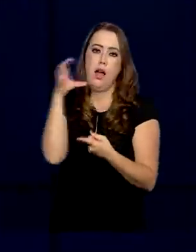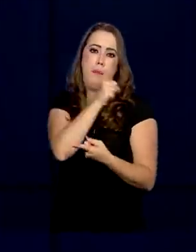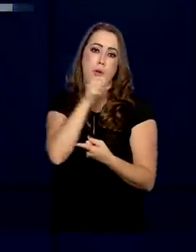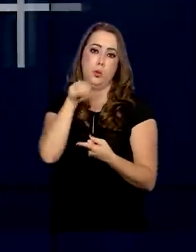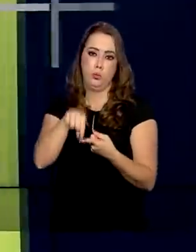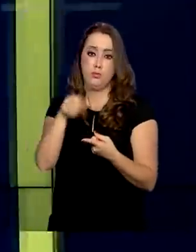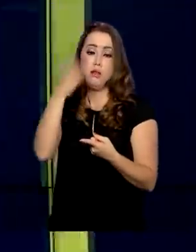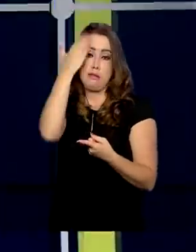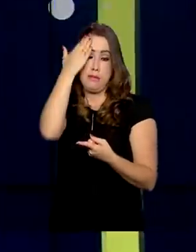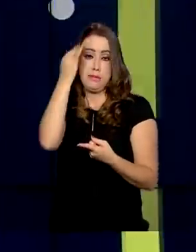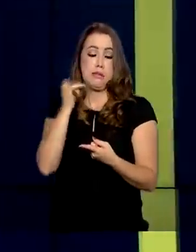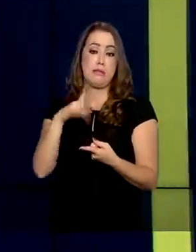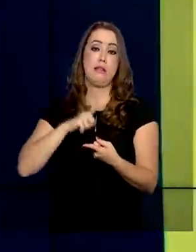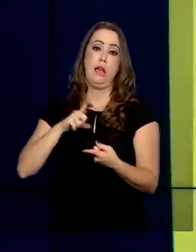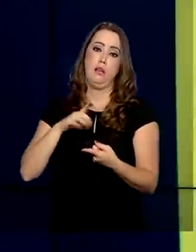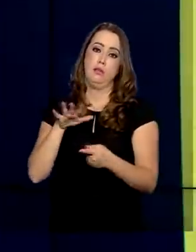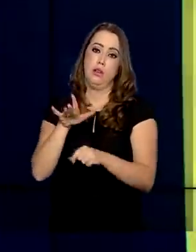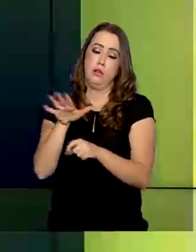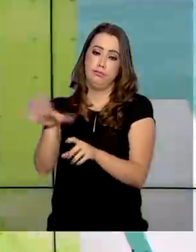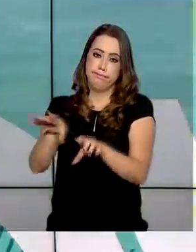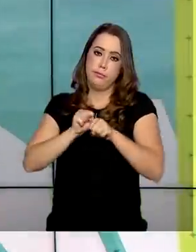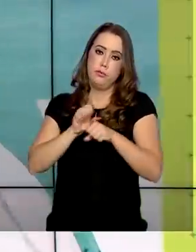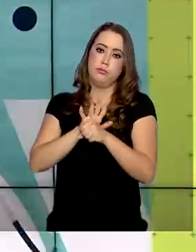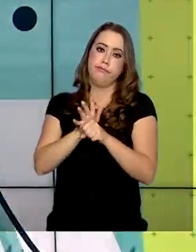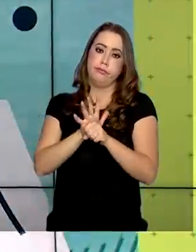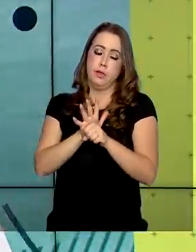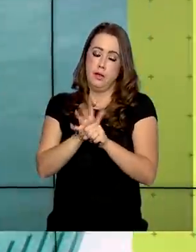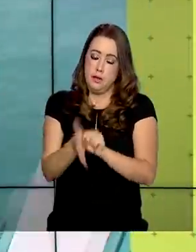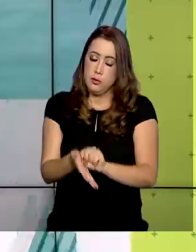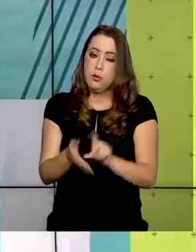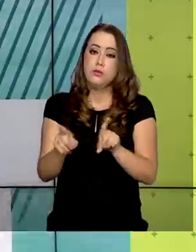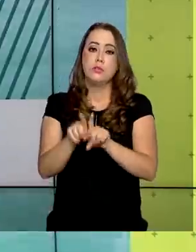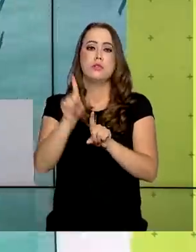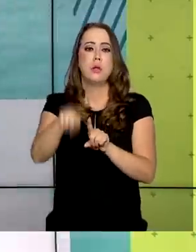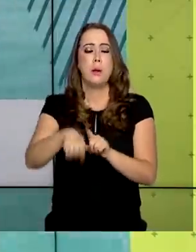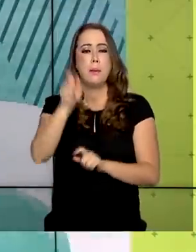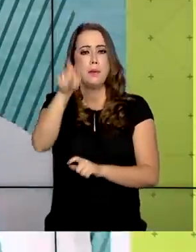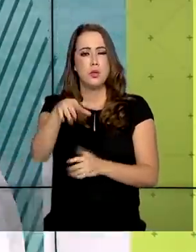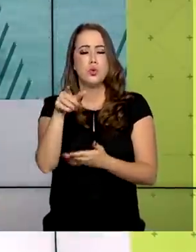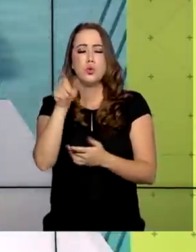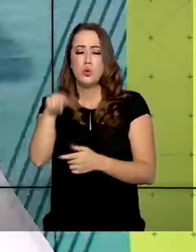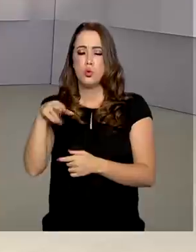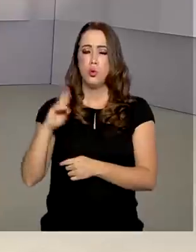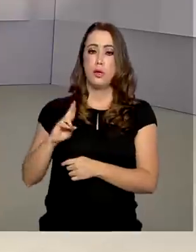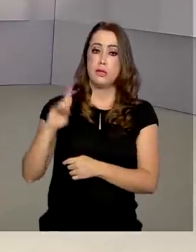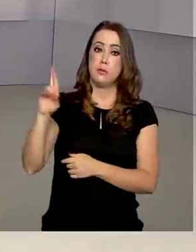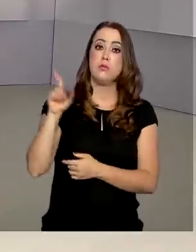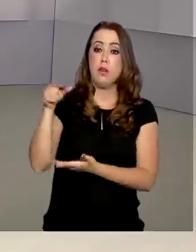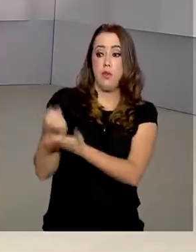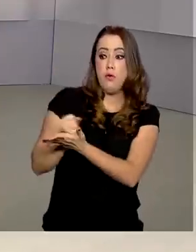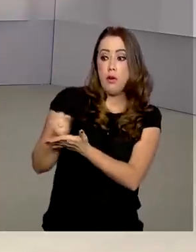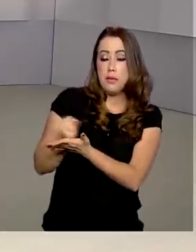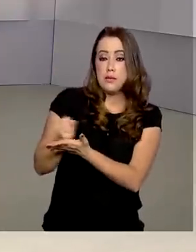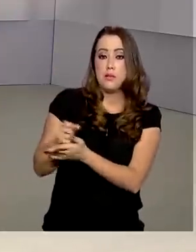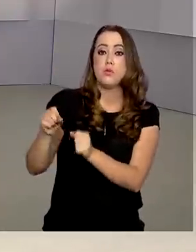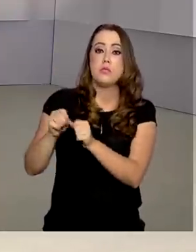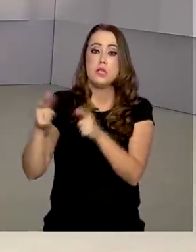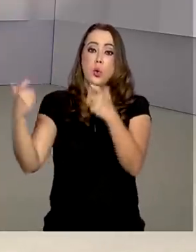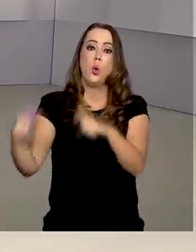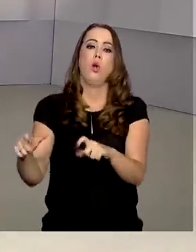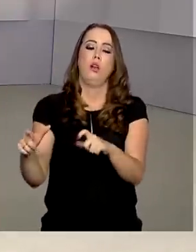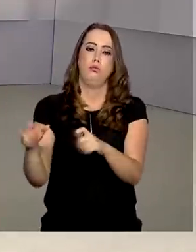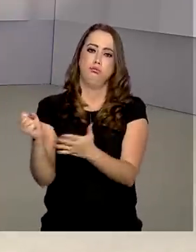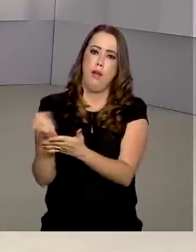doença. O teste deve ser realizado no local por farmacêutico capacitado. A medida foi aprovada por